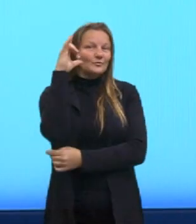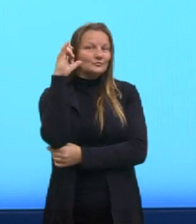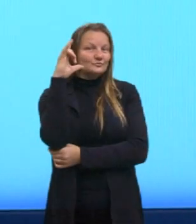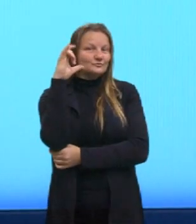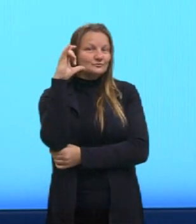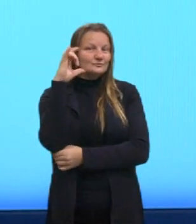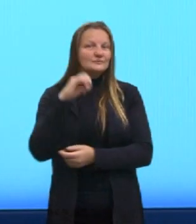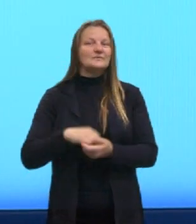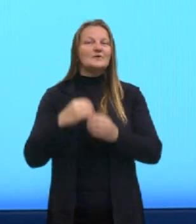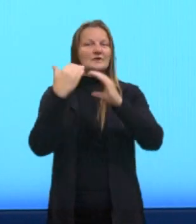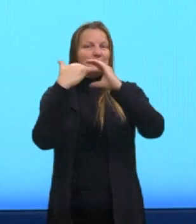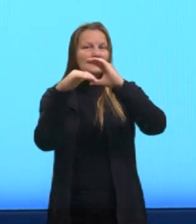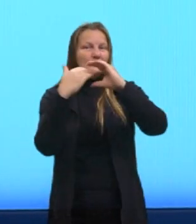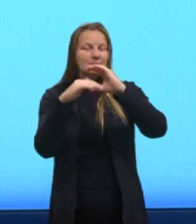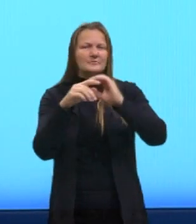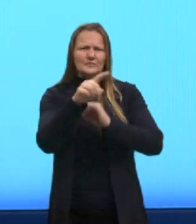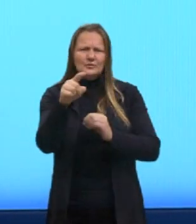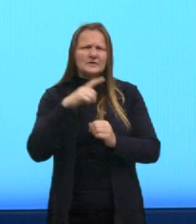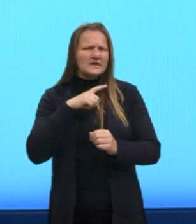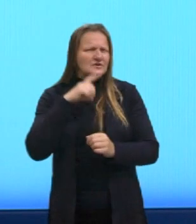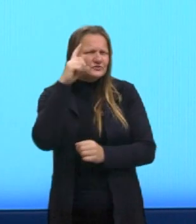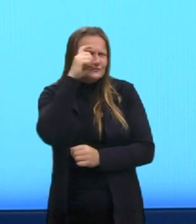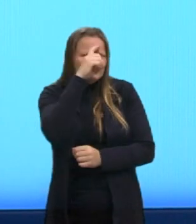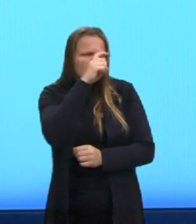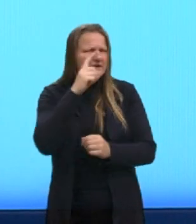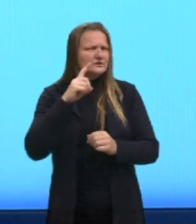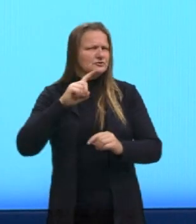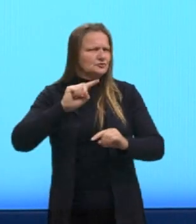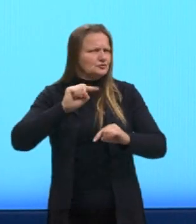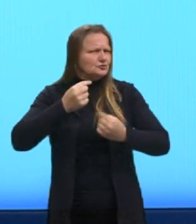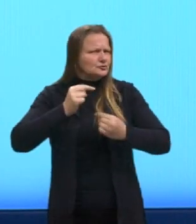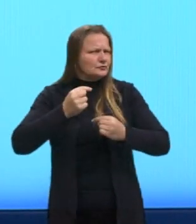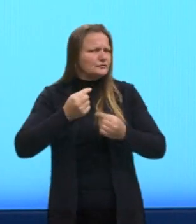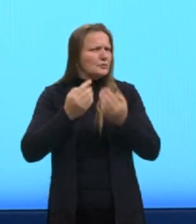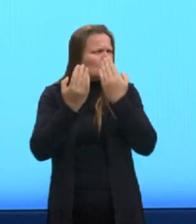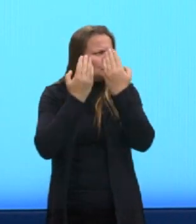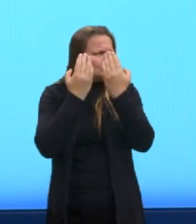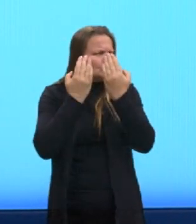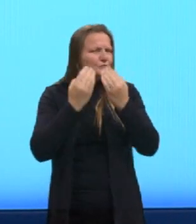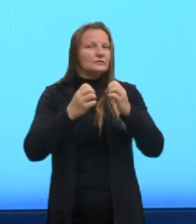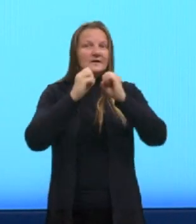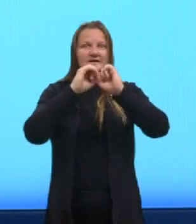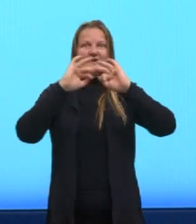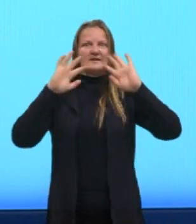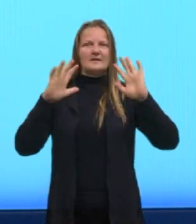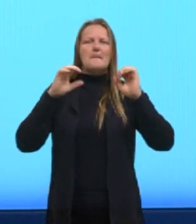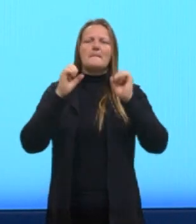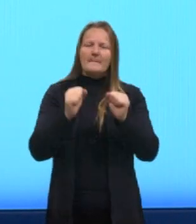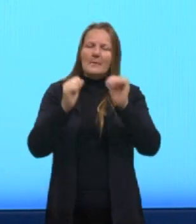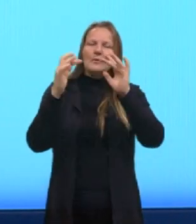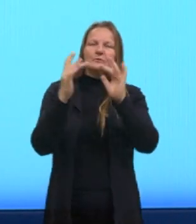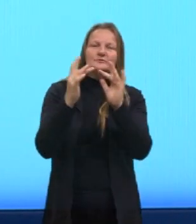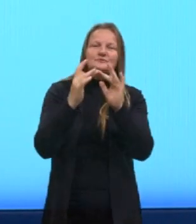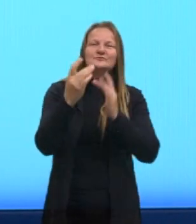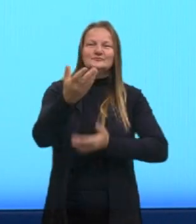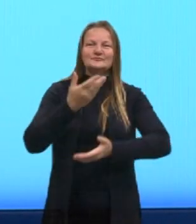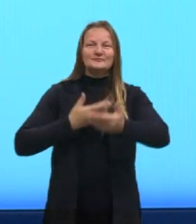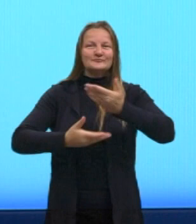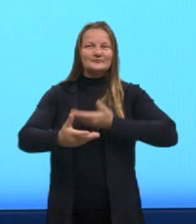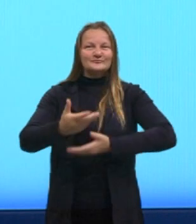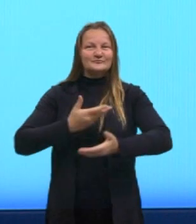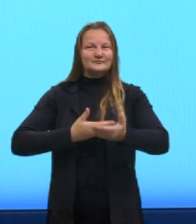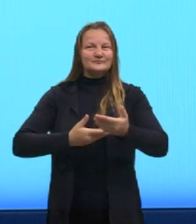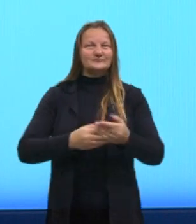o meu e-mail, tu tem alguma dificuldade, tu quer esclarecer alguma dúvida, entra em contato,